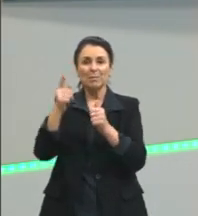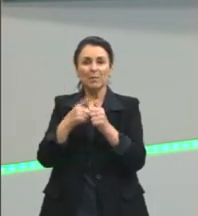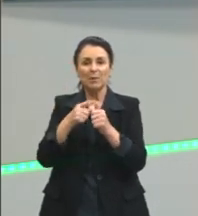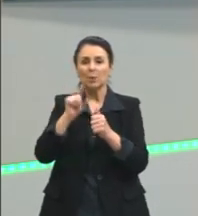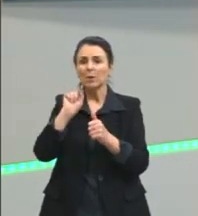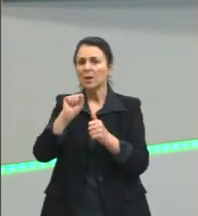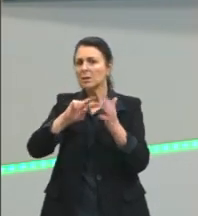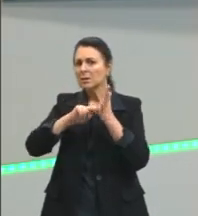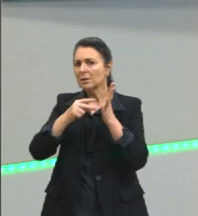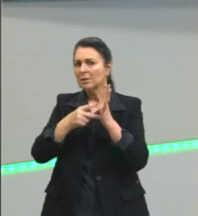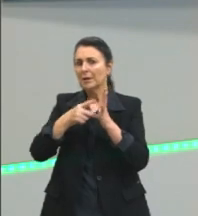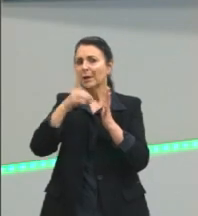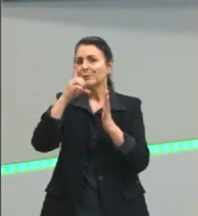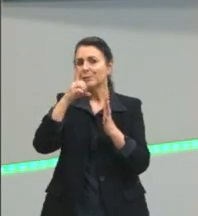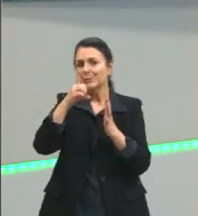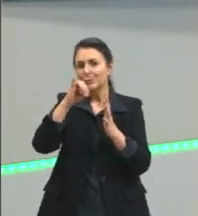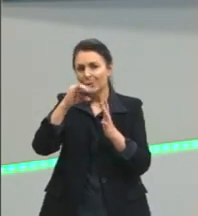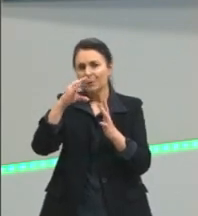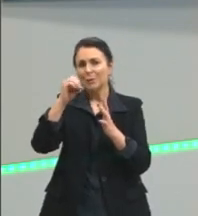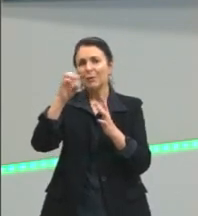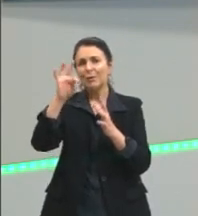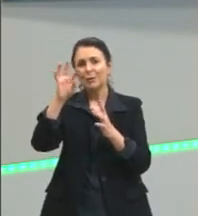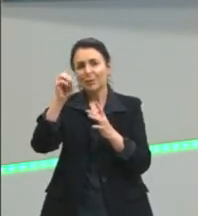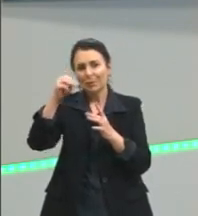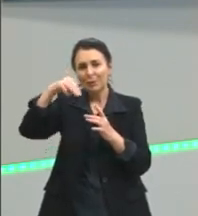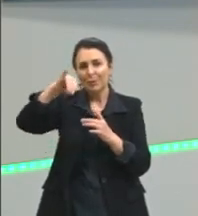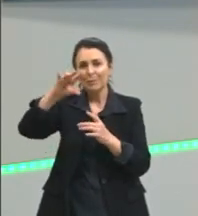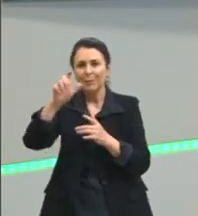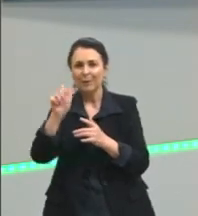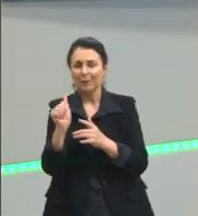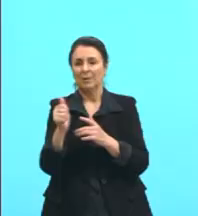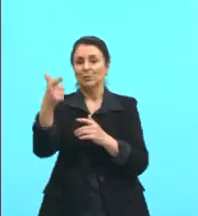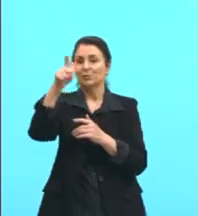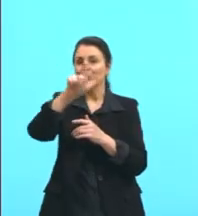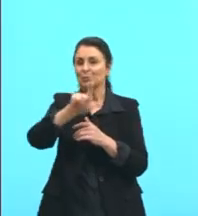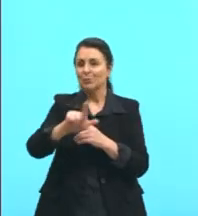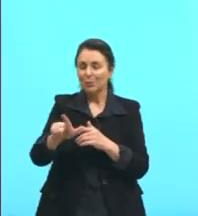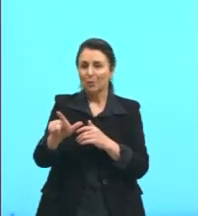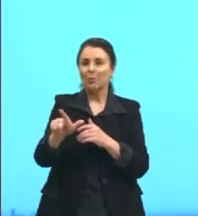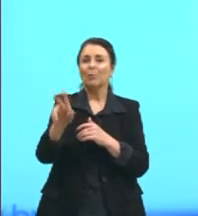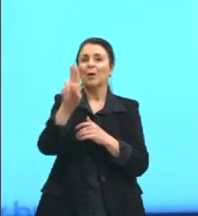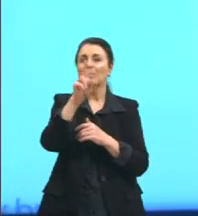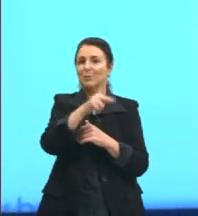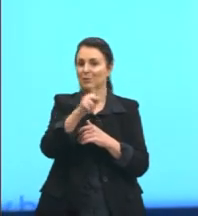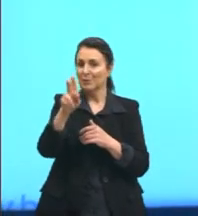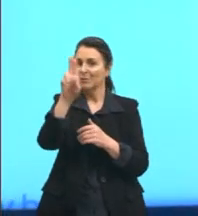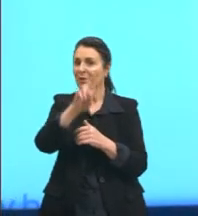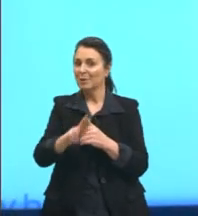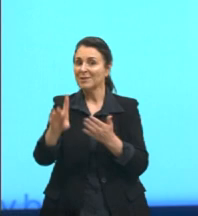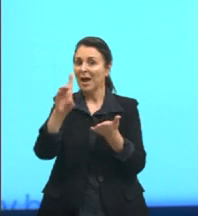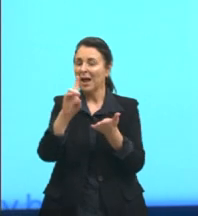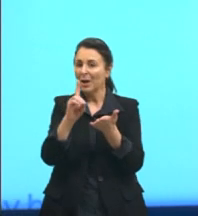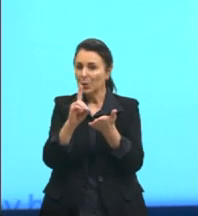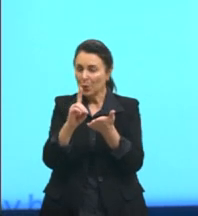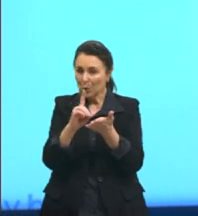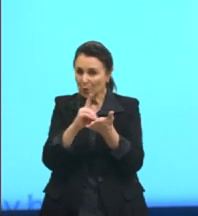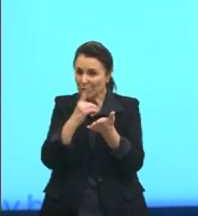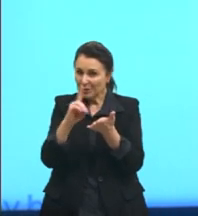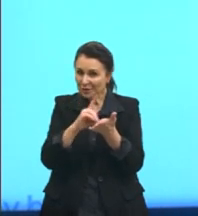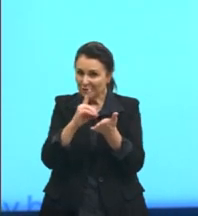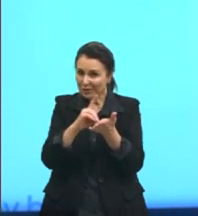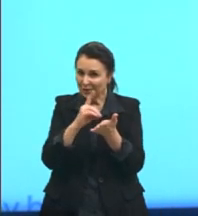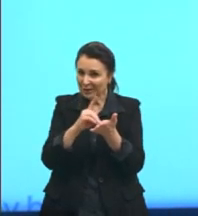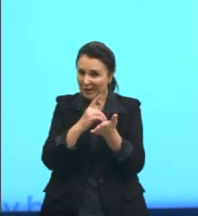dicotomia. Eu trouxe para vocês de novo, daquele dicionáriozinho esperto, que vocês sabem que eu gosto bastante,